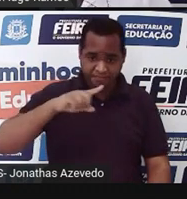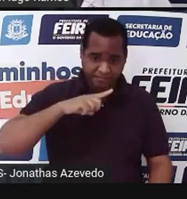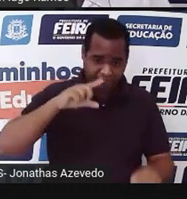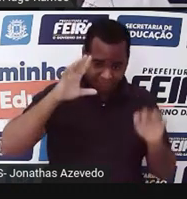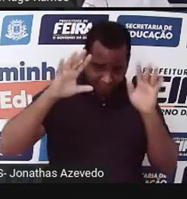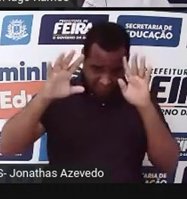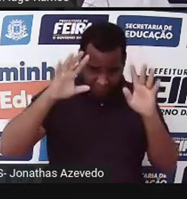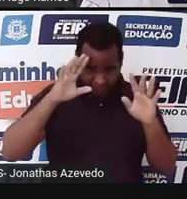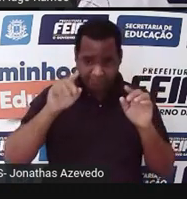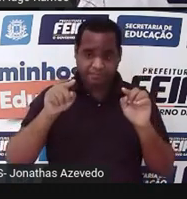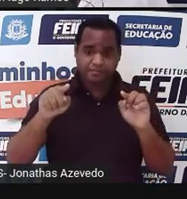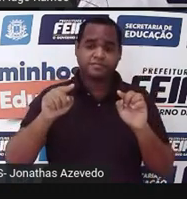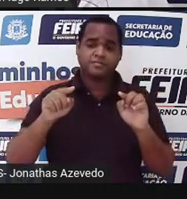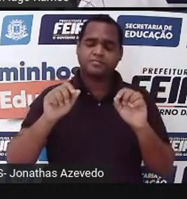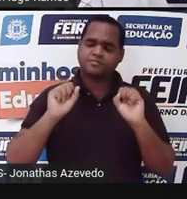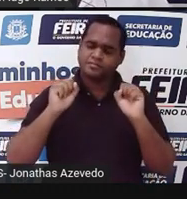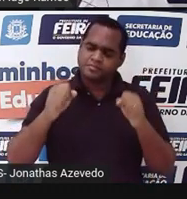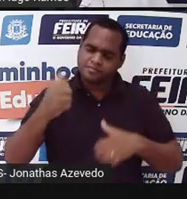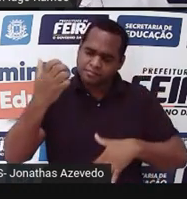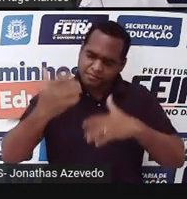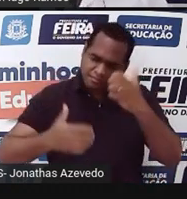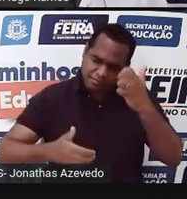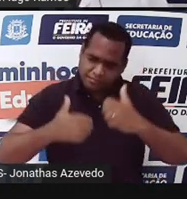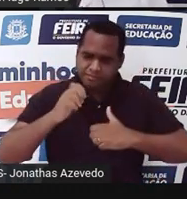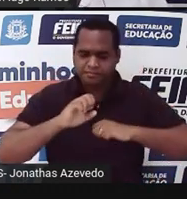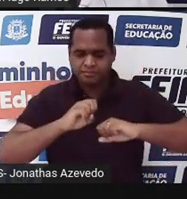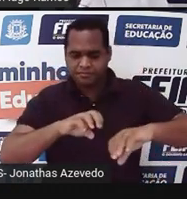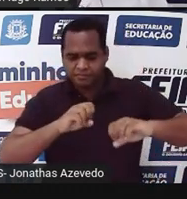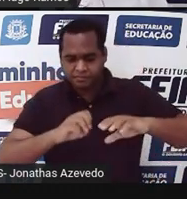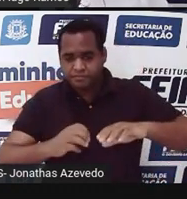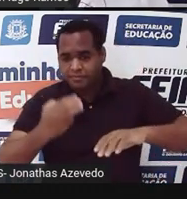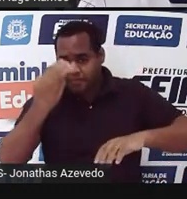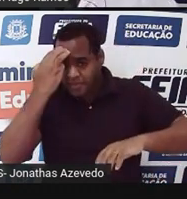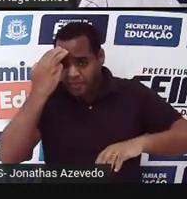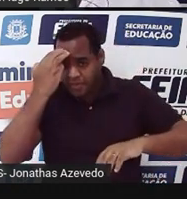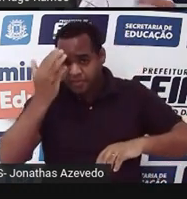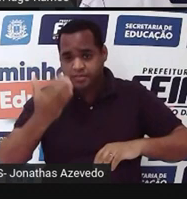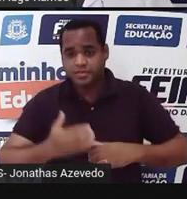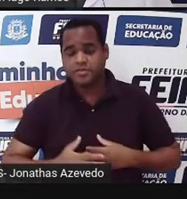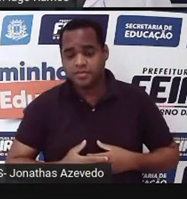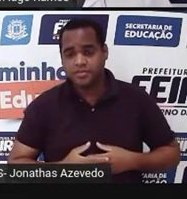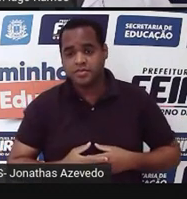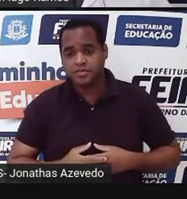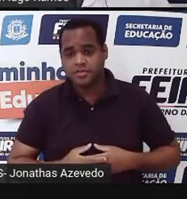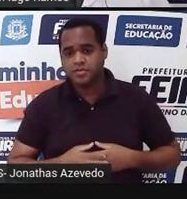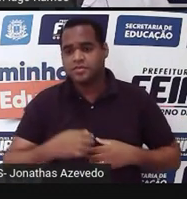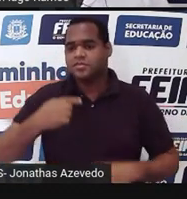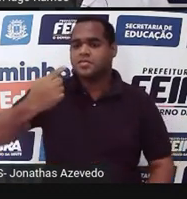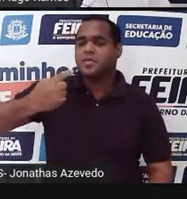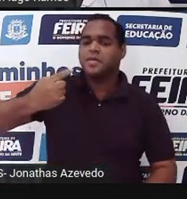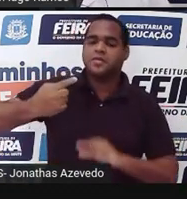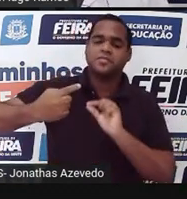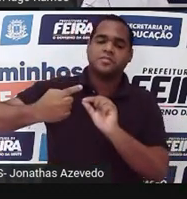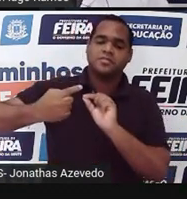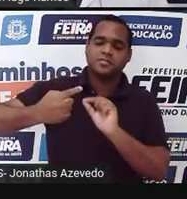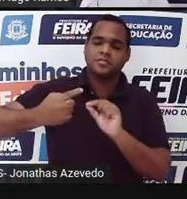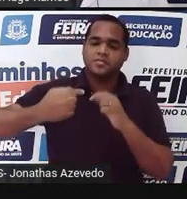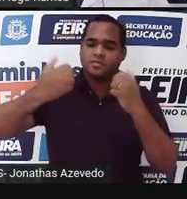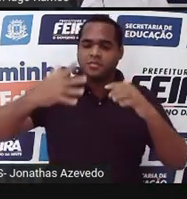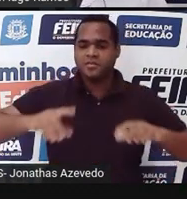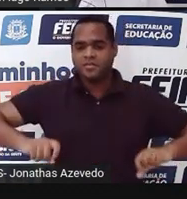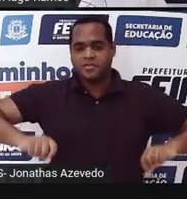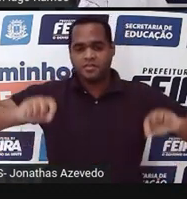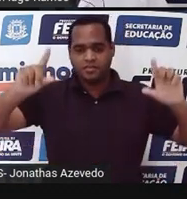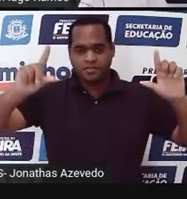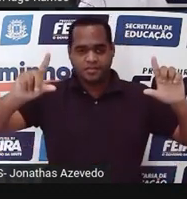aí do outro lado, alguns exercícios de memória, tá? E o primeiro deles é o seguinte, na próxima tela